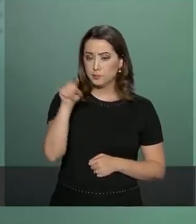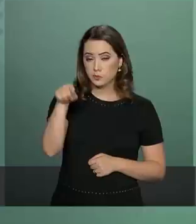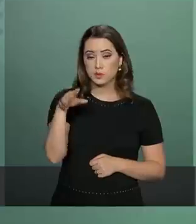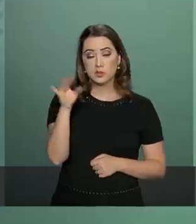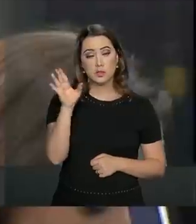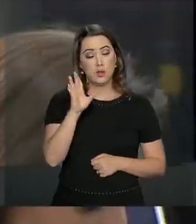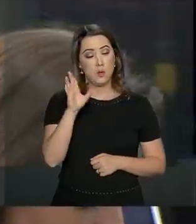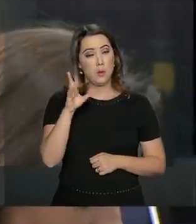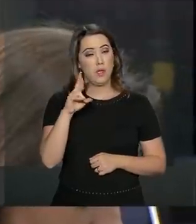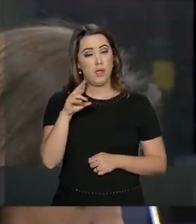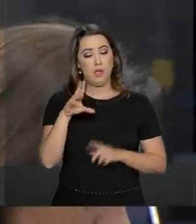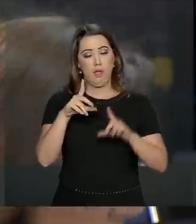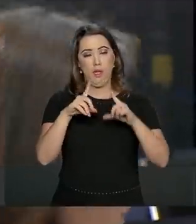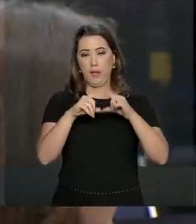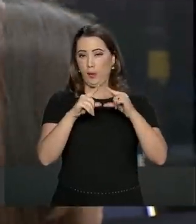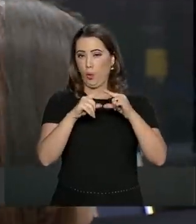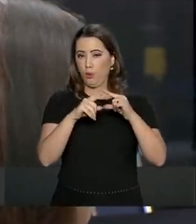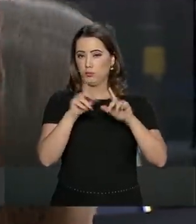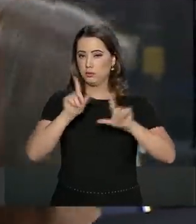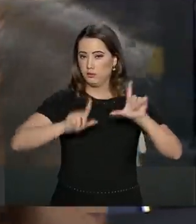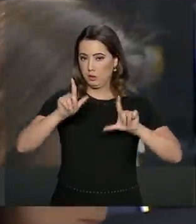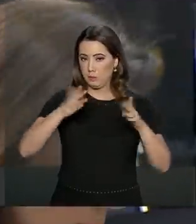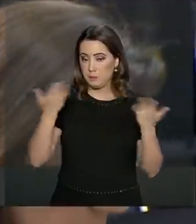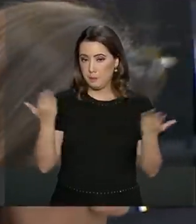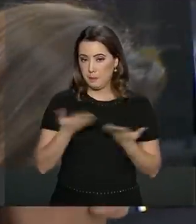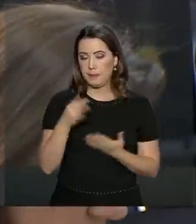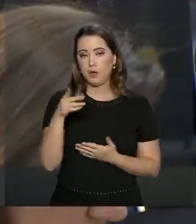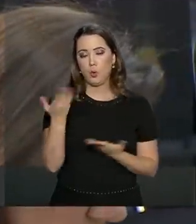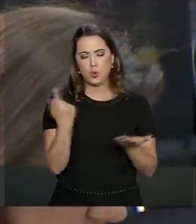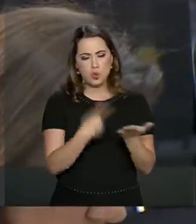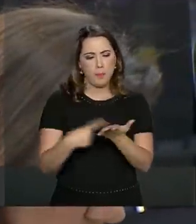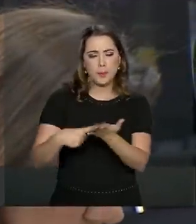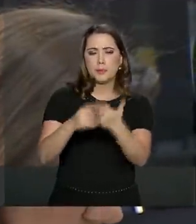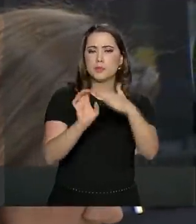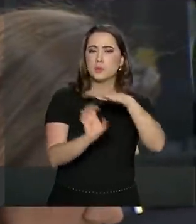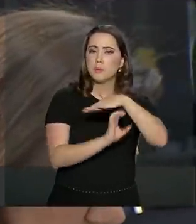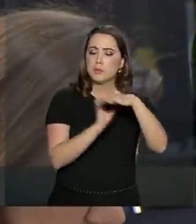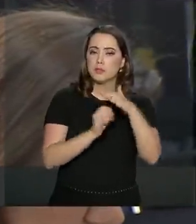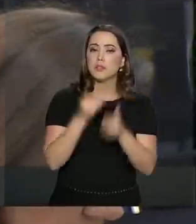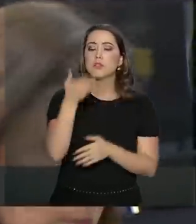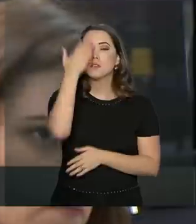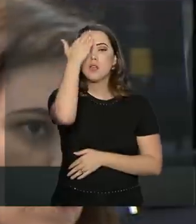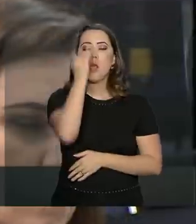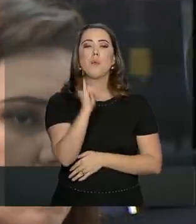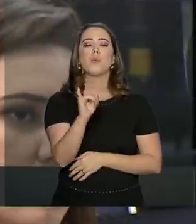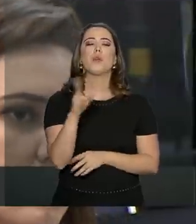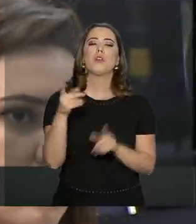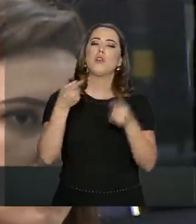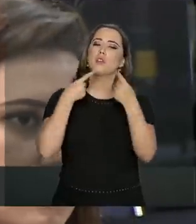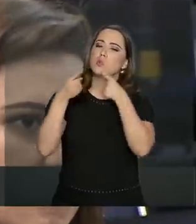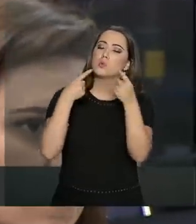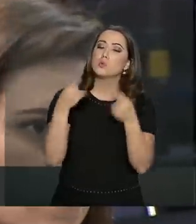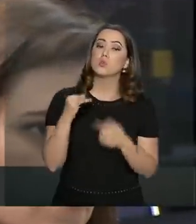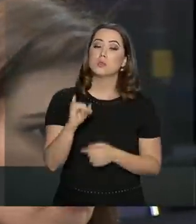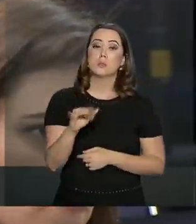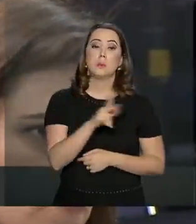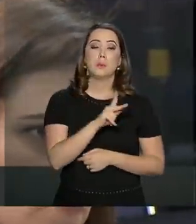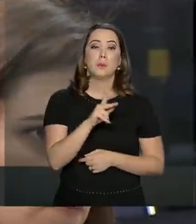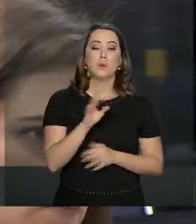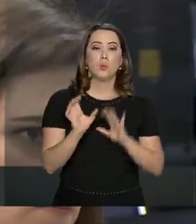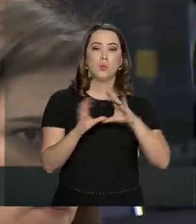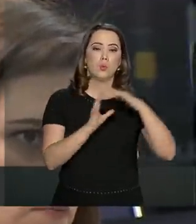teve uma agenda hoje com empresários eu queria saber se o senhor tem informações do que foi discutido se os empresários